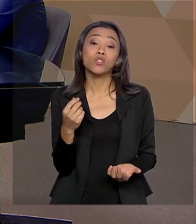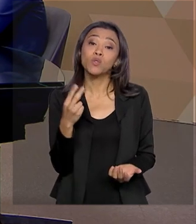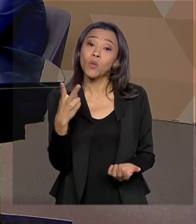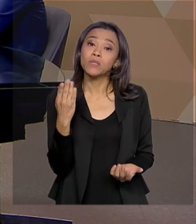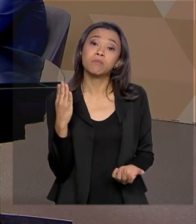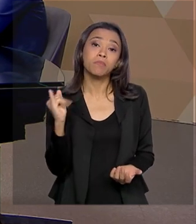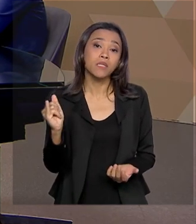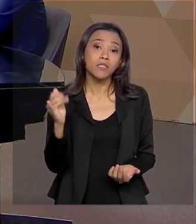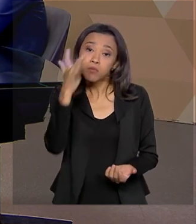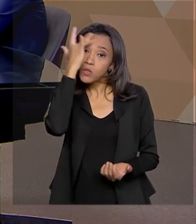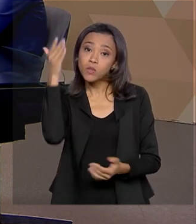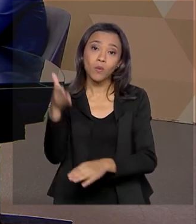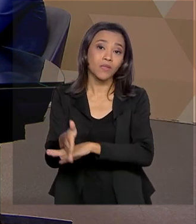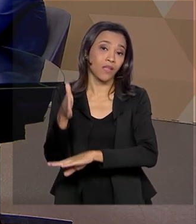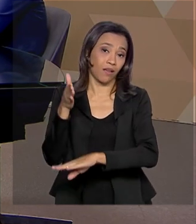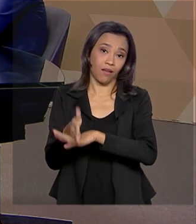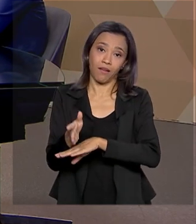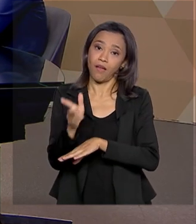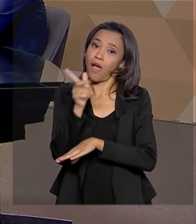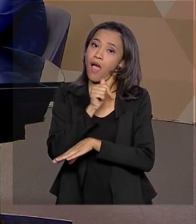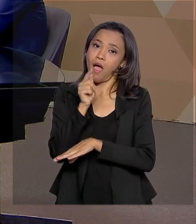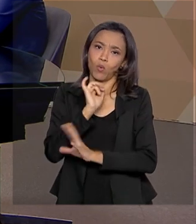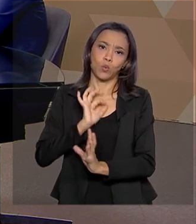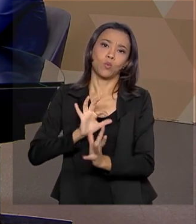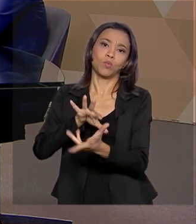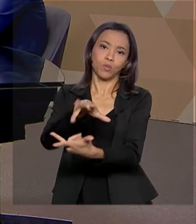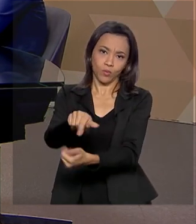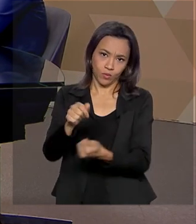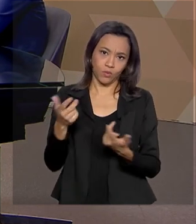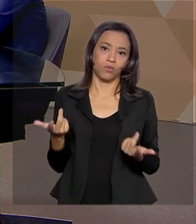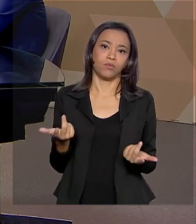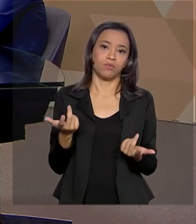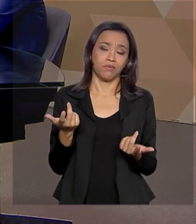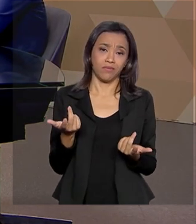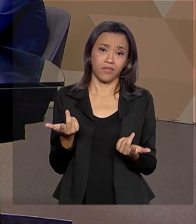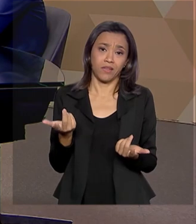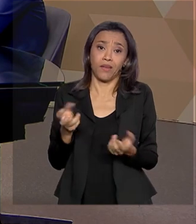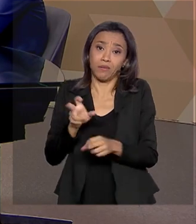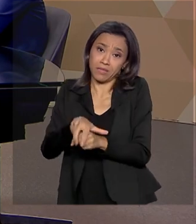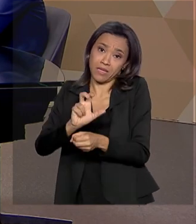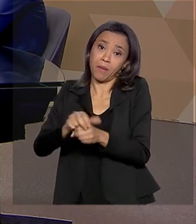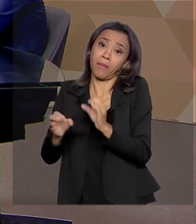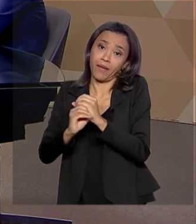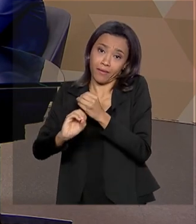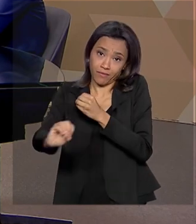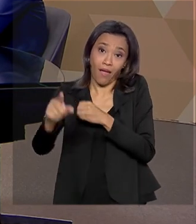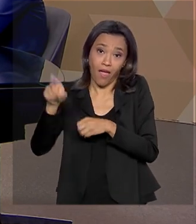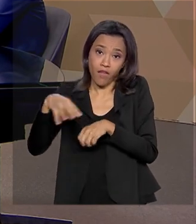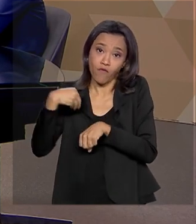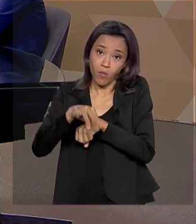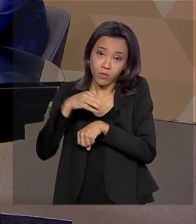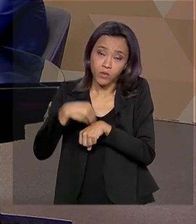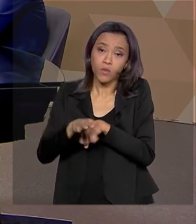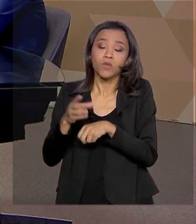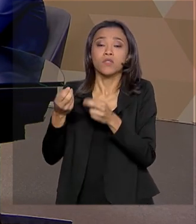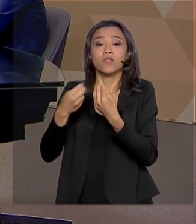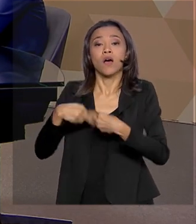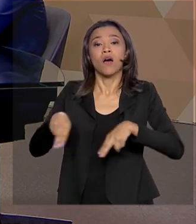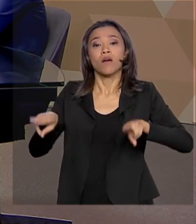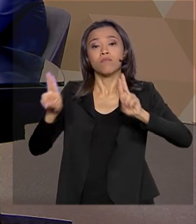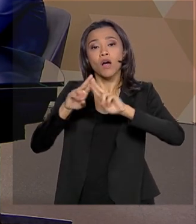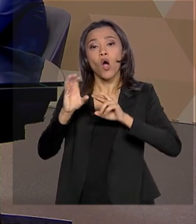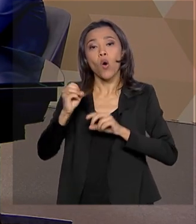no mundo não têm acesso à água e a saneamento básico. São dados da ONU de